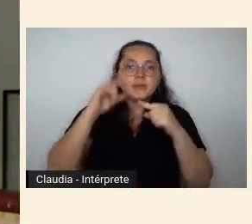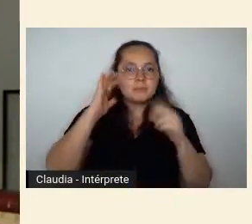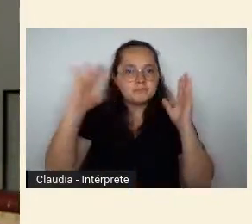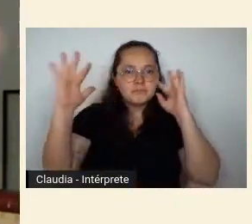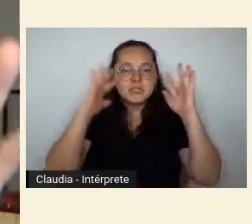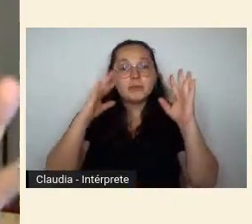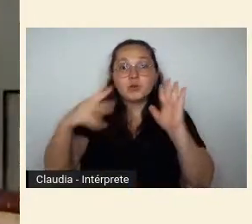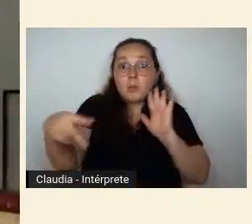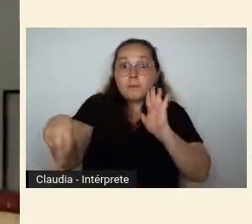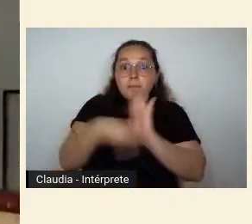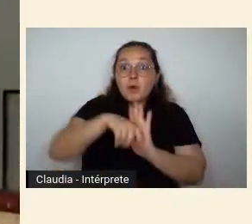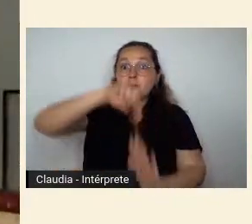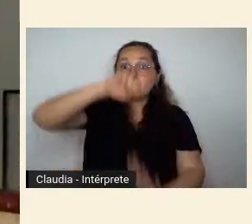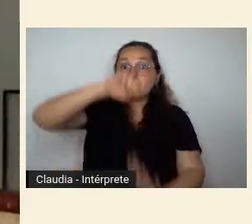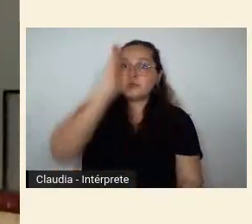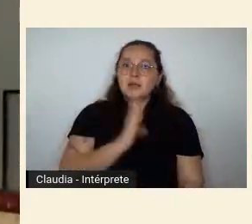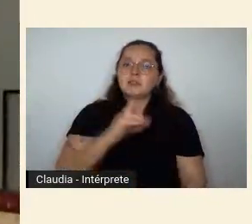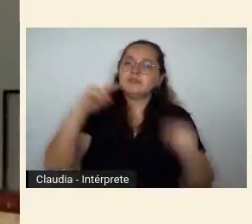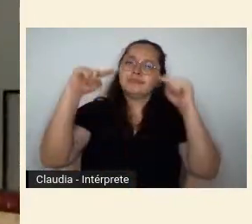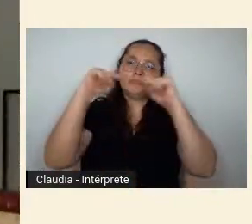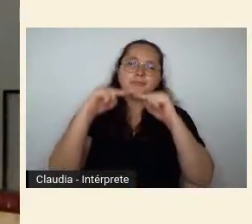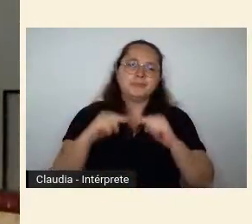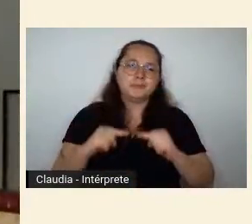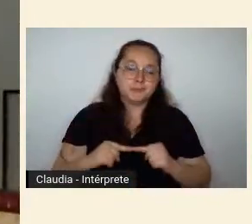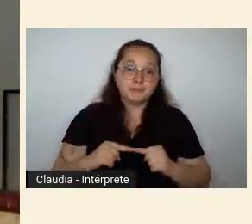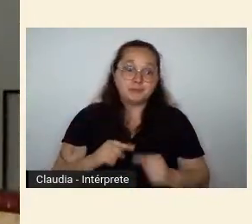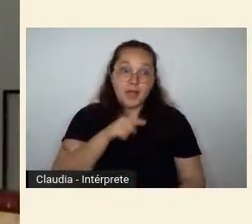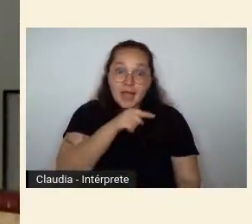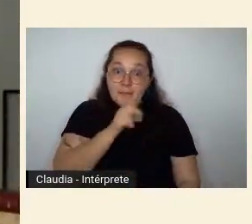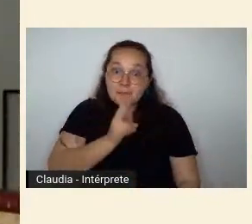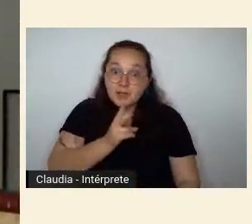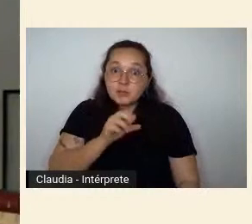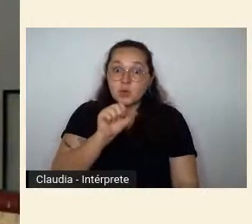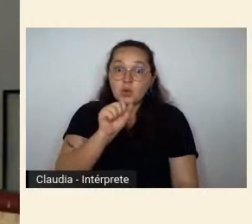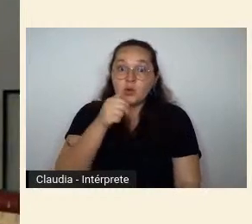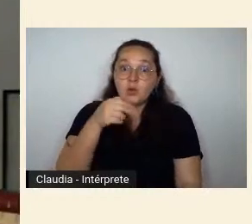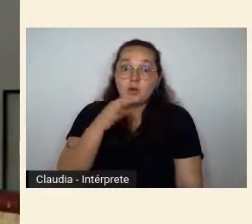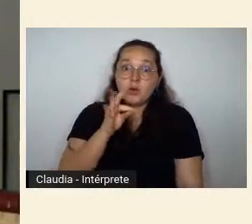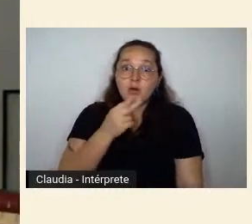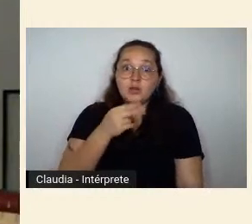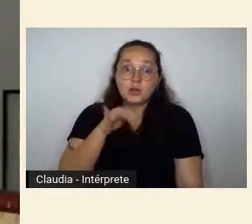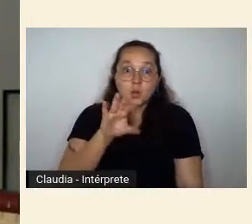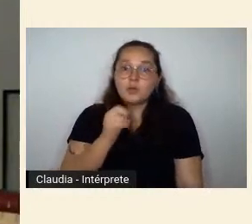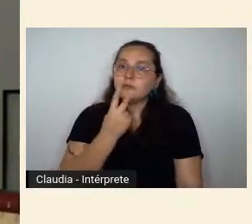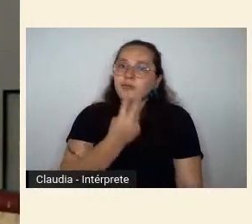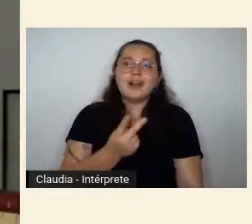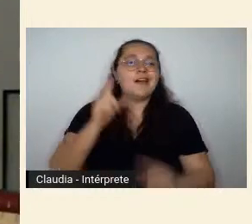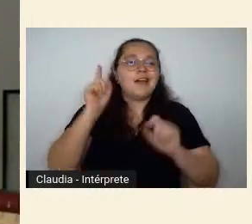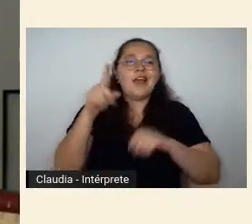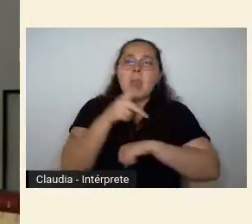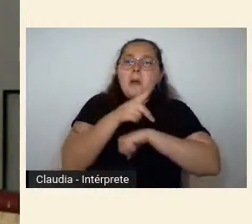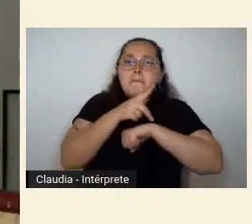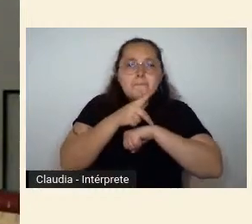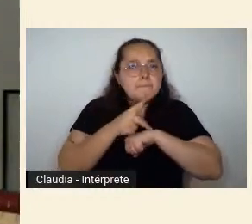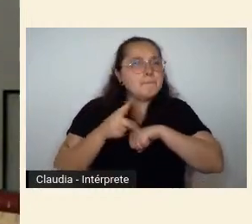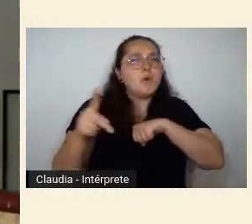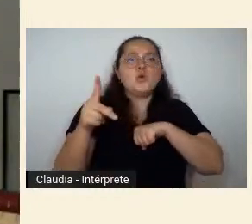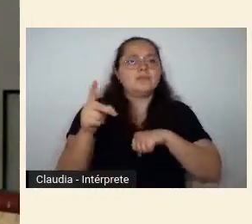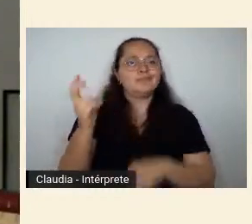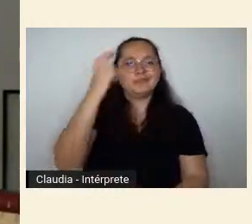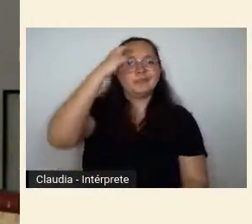tem várias falas como essa Antônio Cândido nesse texto mas eu destaco essa mais autêntica da arte do pensamento brasileiro